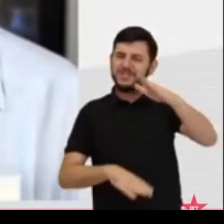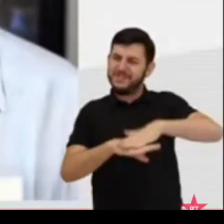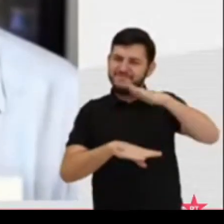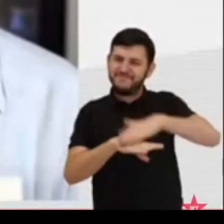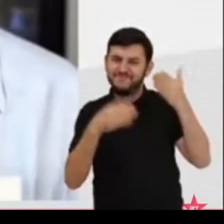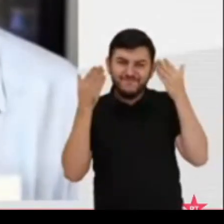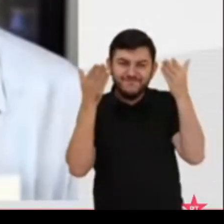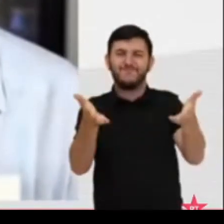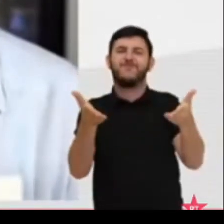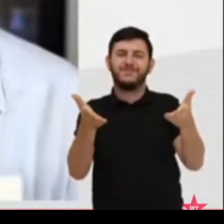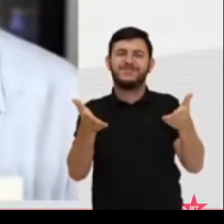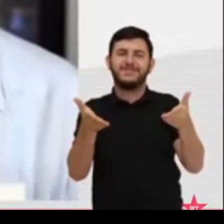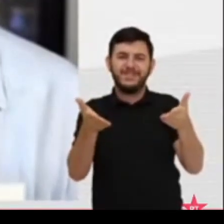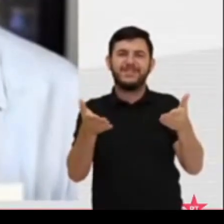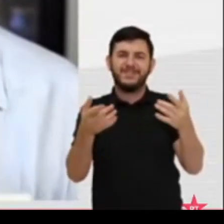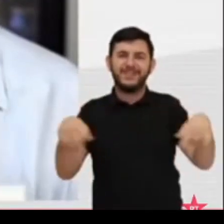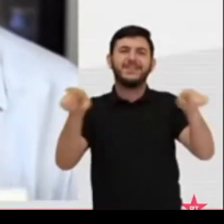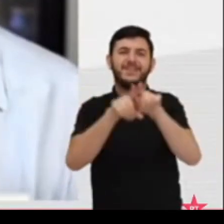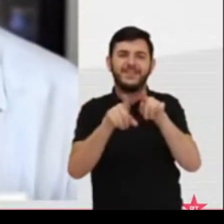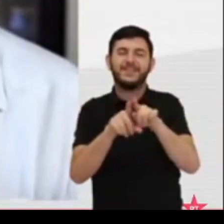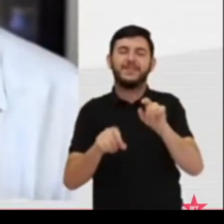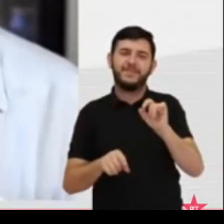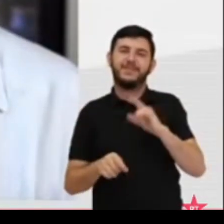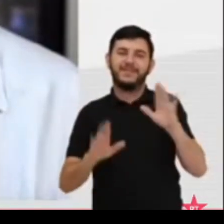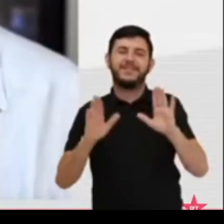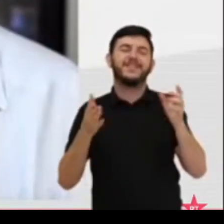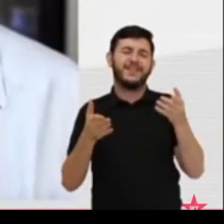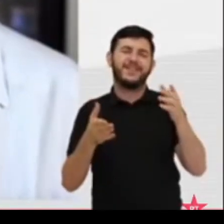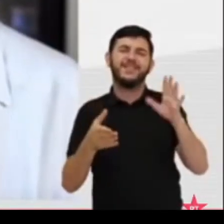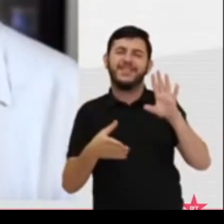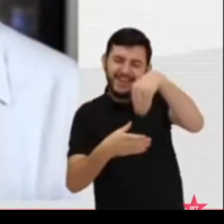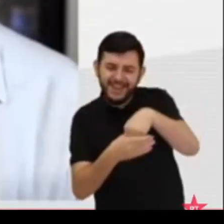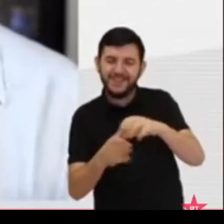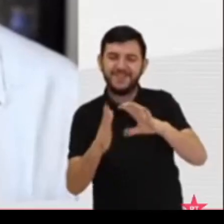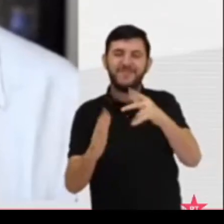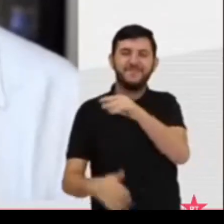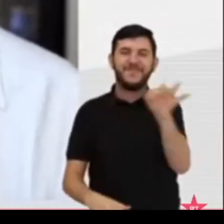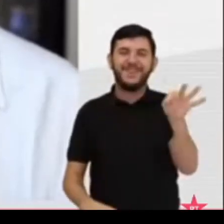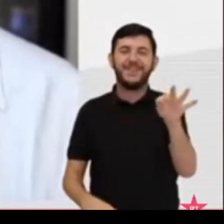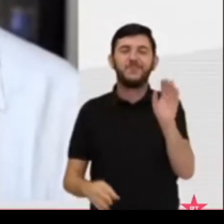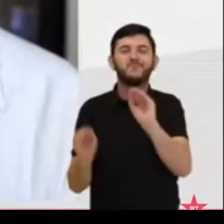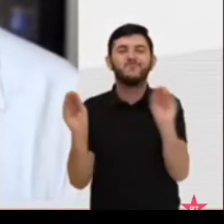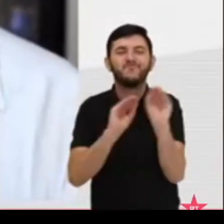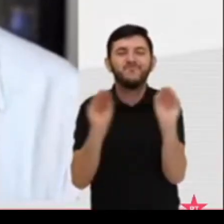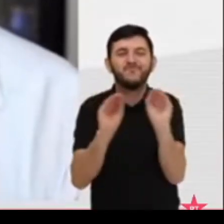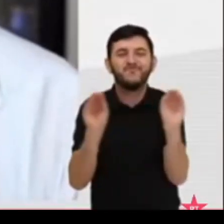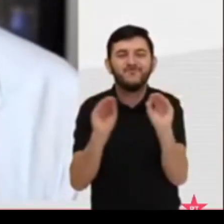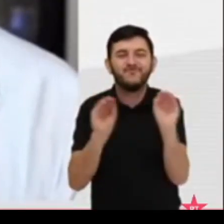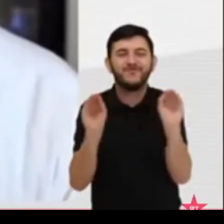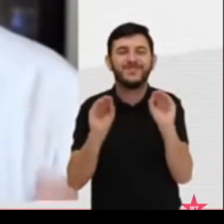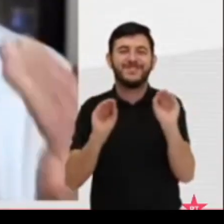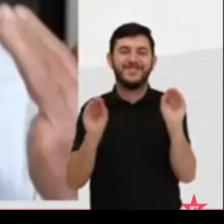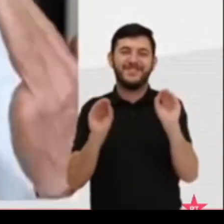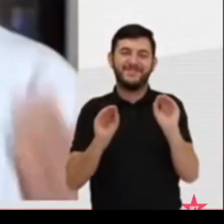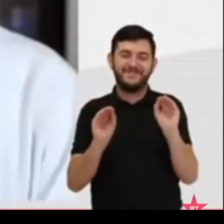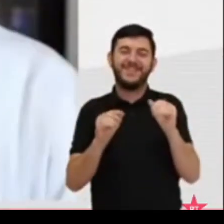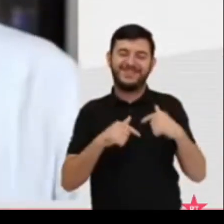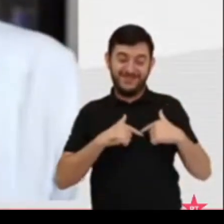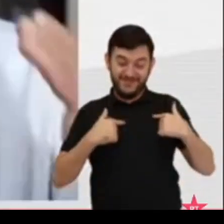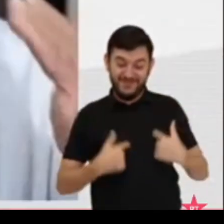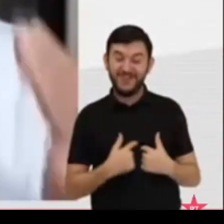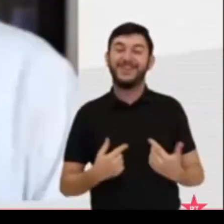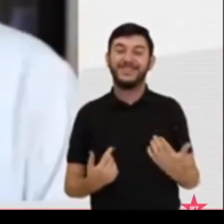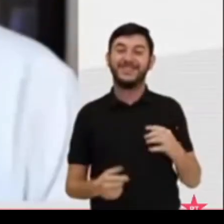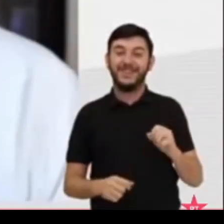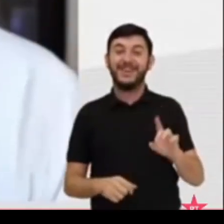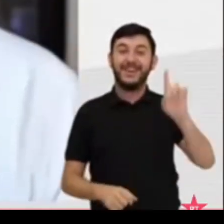valeu a pena você vir para o Partido dos Trabalhadores. Um beijo no coração, querido, e que Deus te abençoe, te